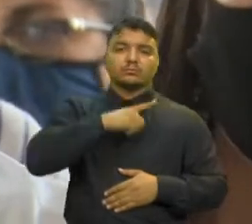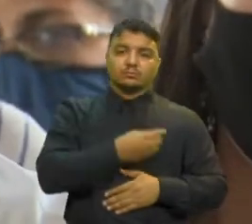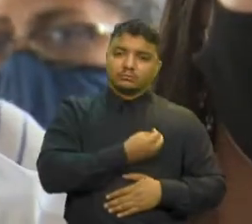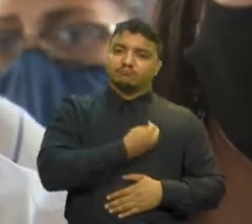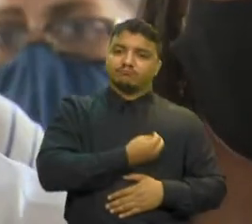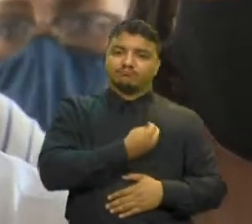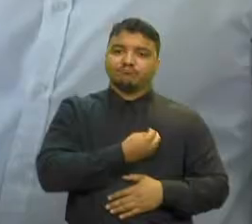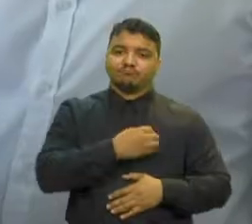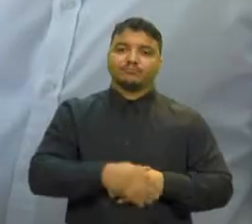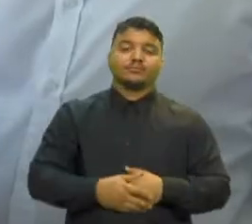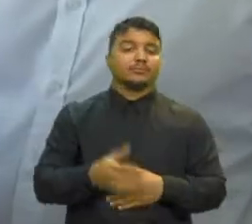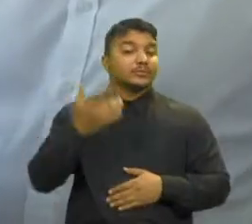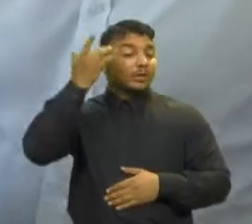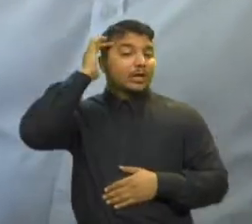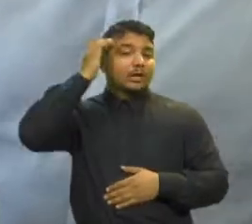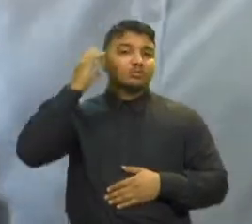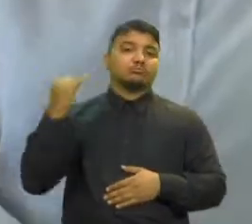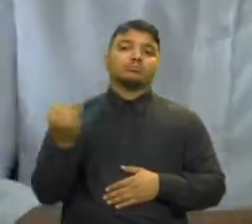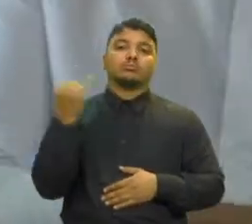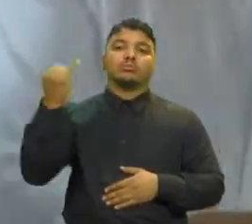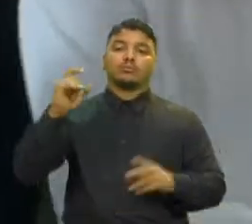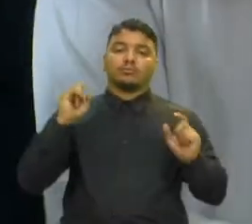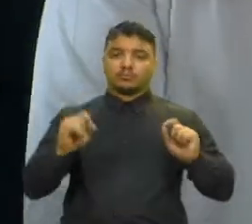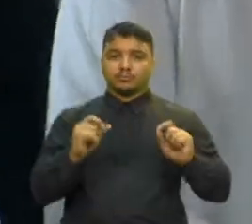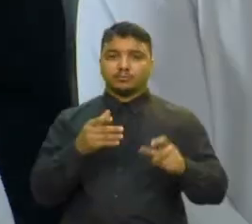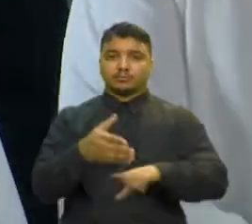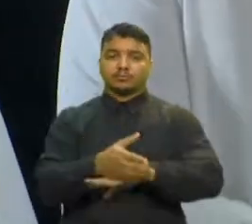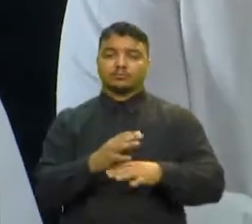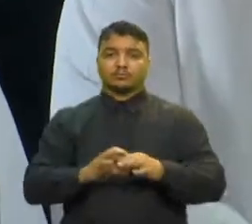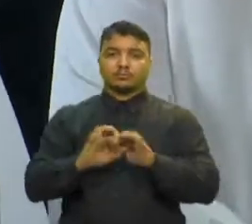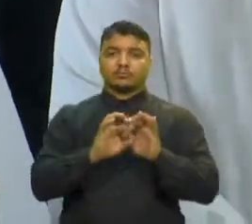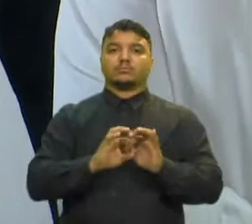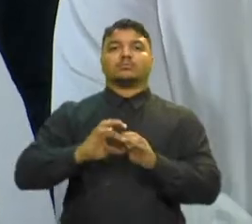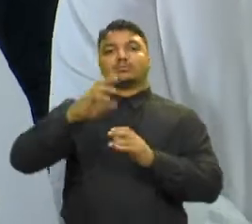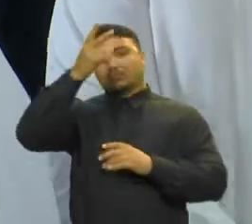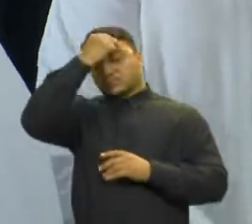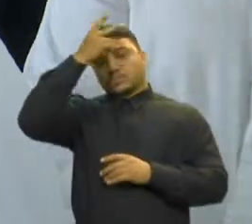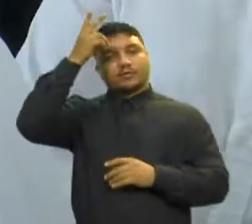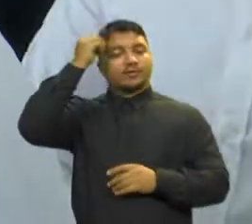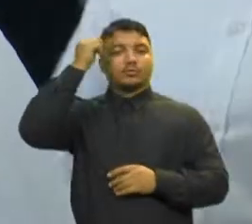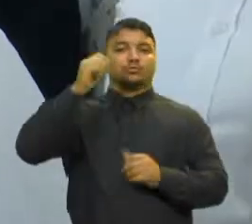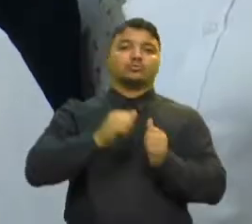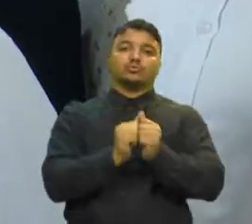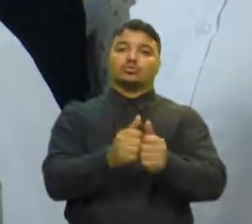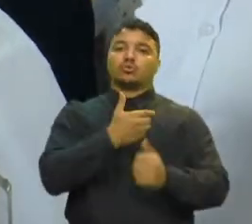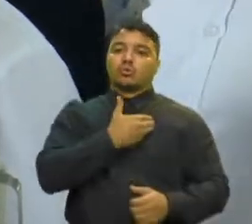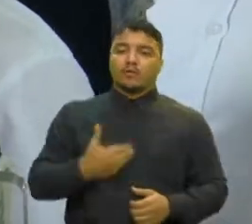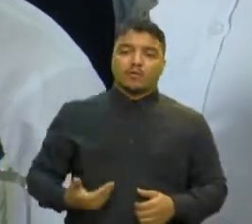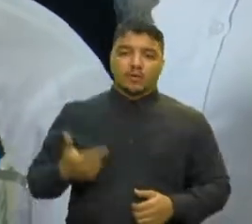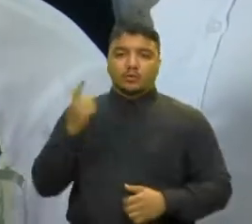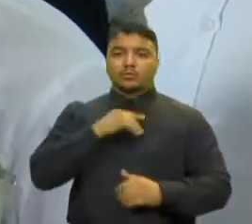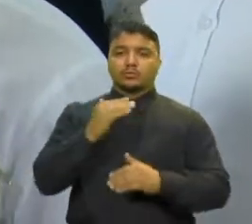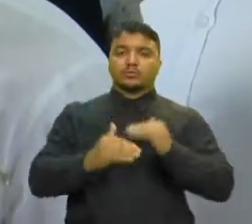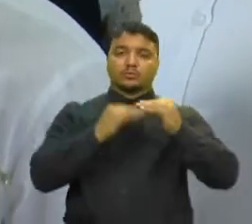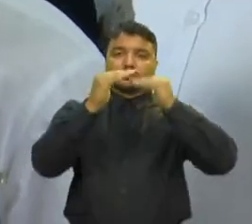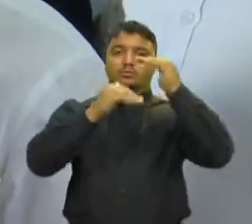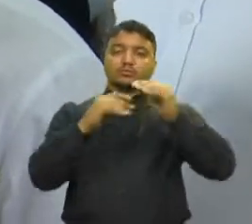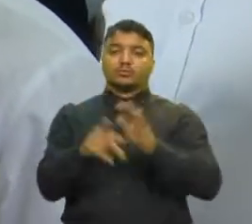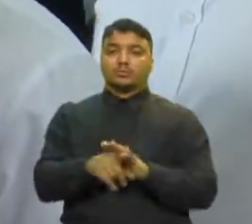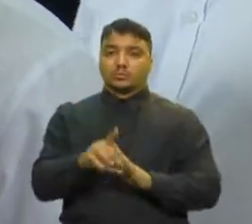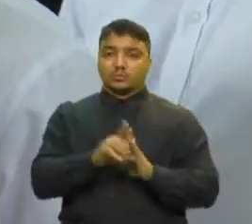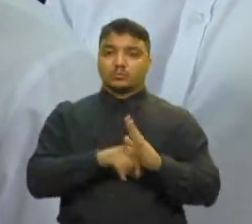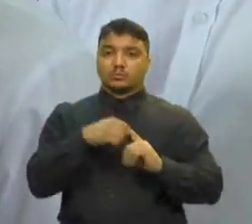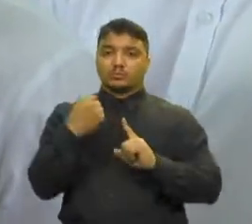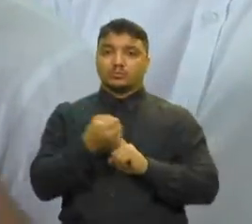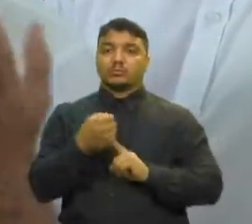Para ele, é muito importante ter essa parceria da Prefeitura com o governo Para o avanço das políticas públicas na